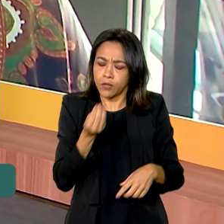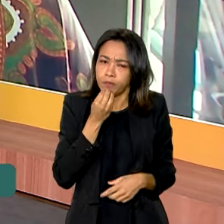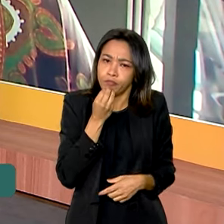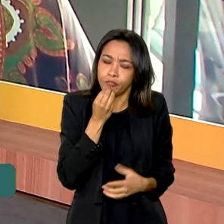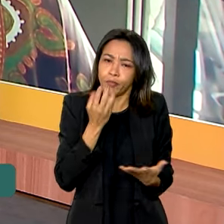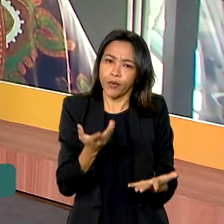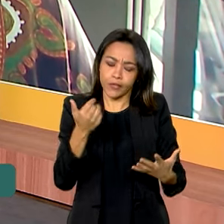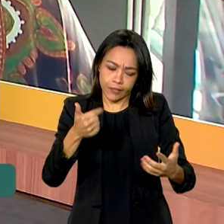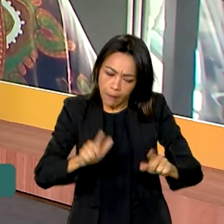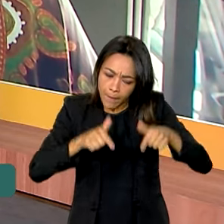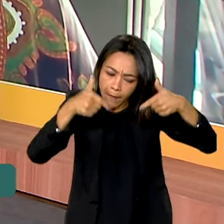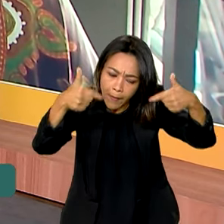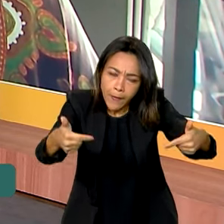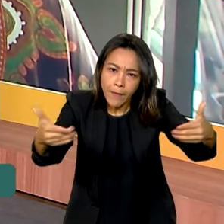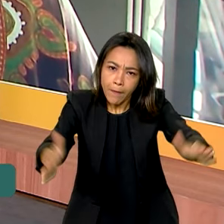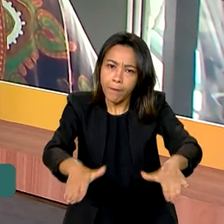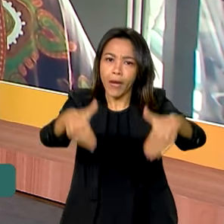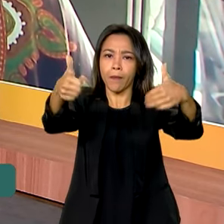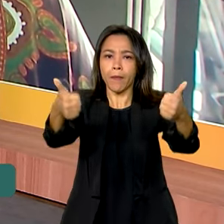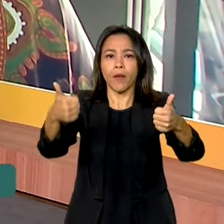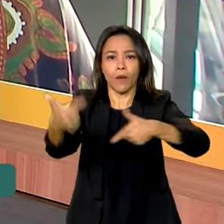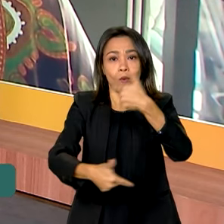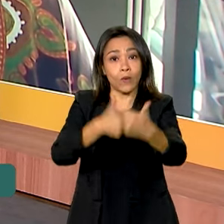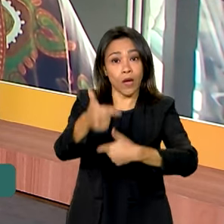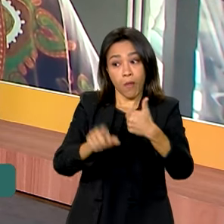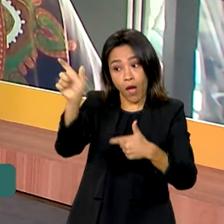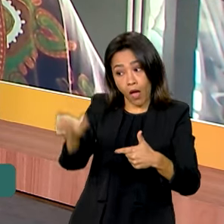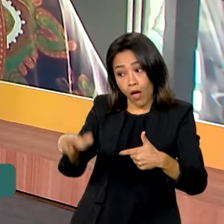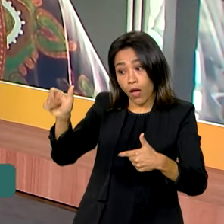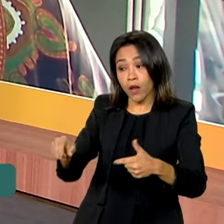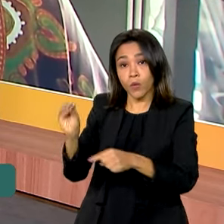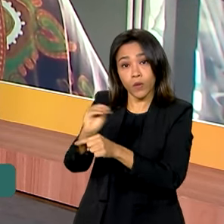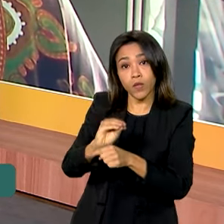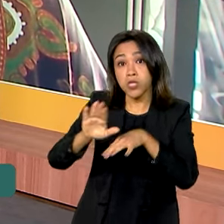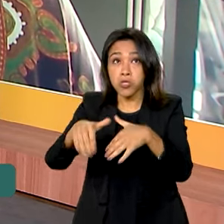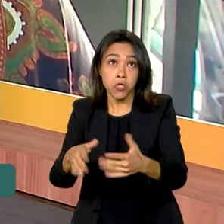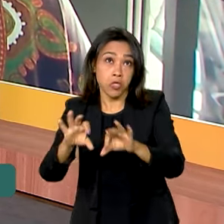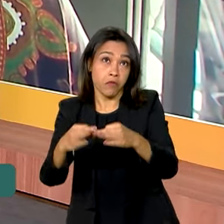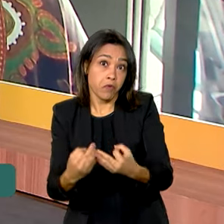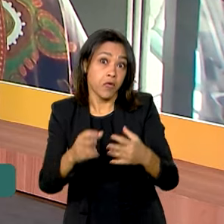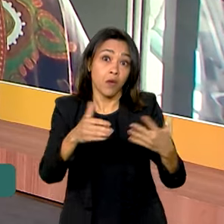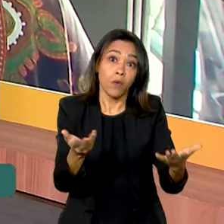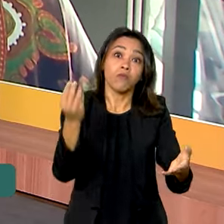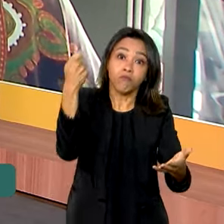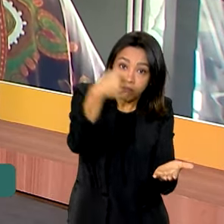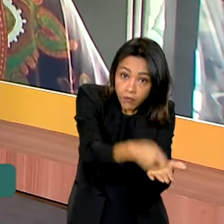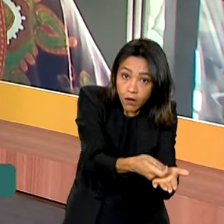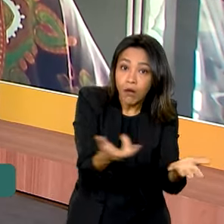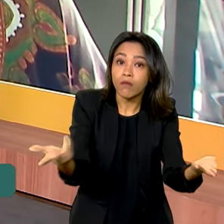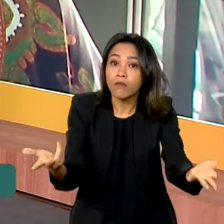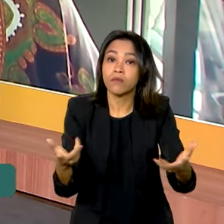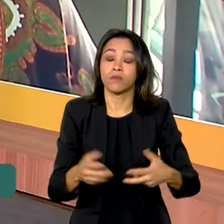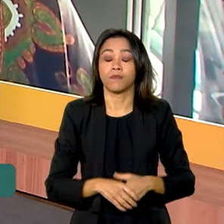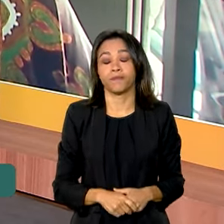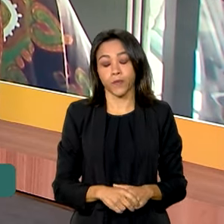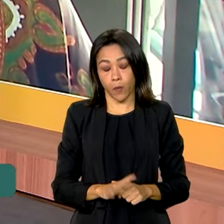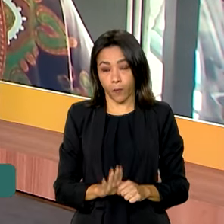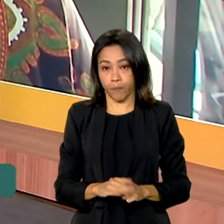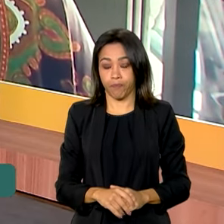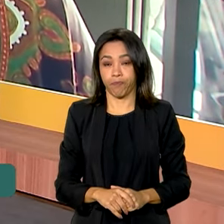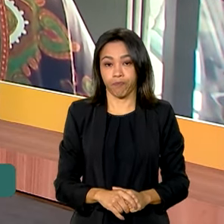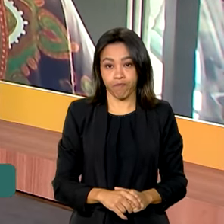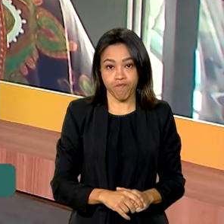pode trabalhar para melhorar o trabalho dos cuidadores, sejam na família ou o cuidador pago. Olha, é,